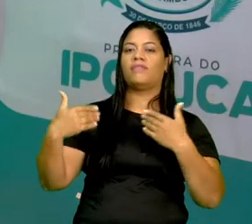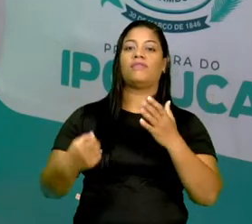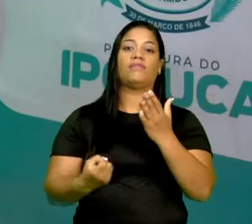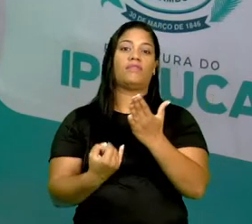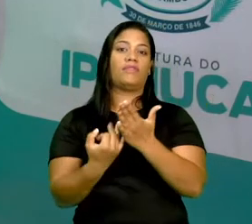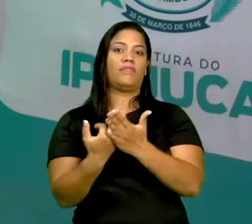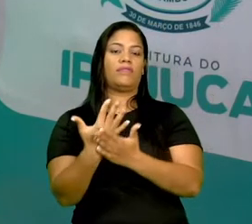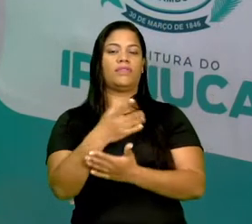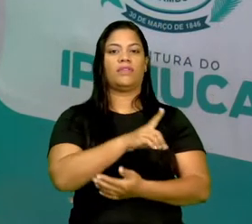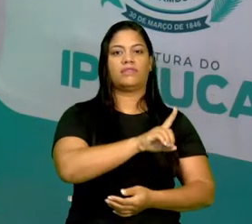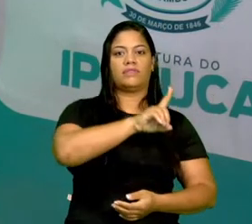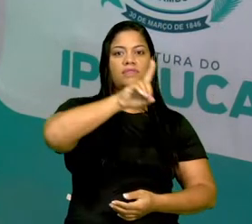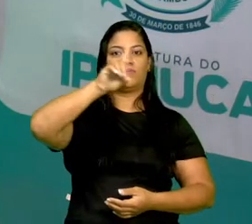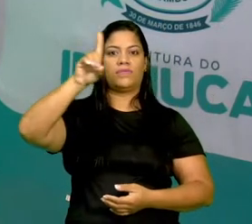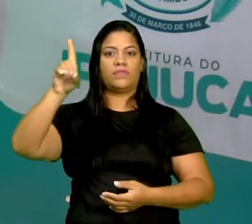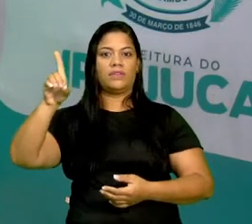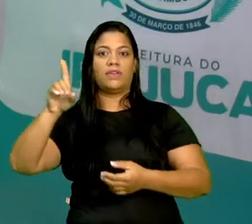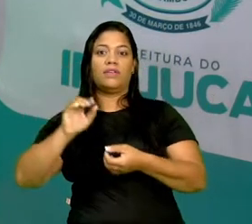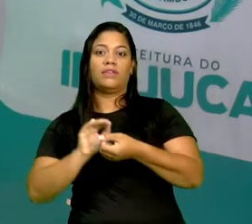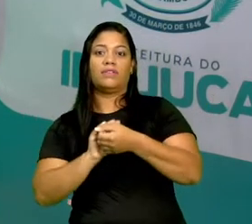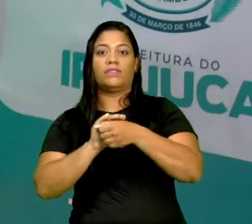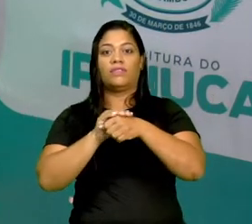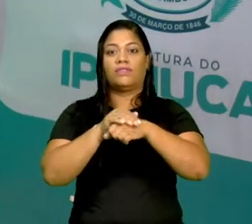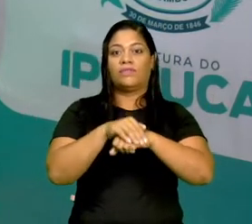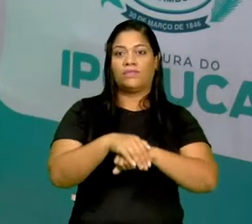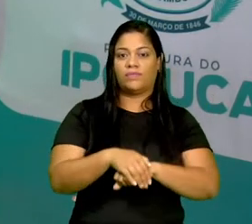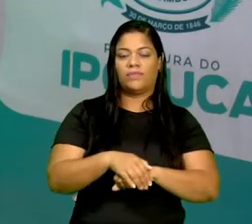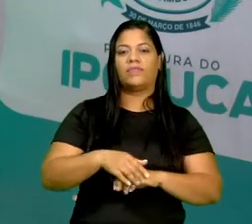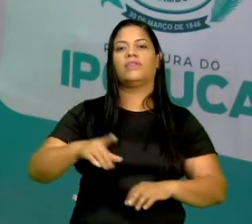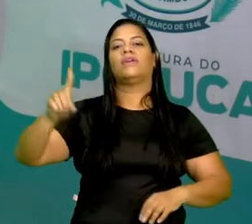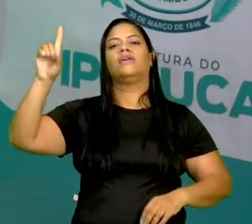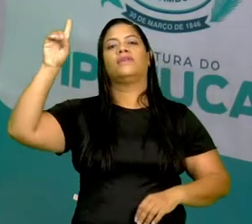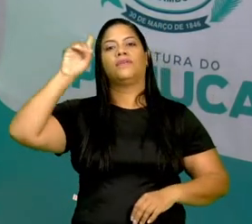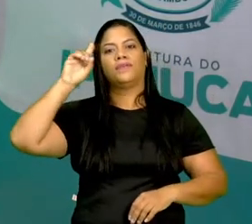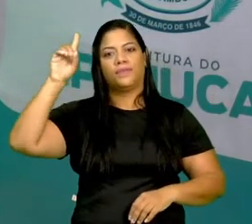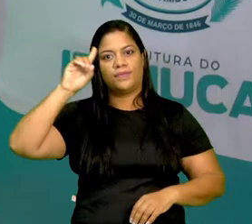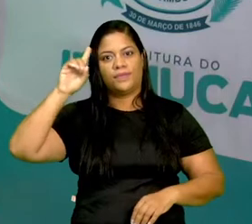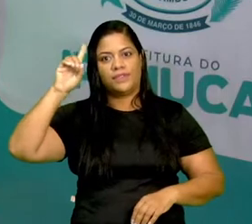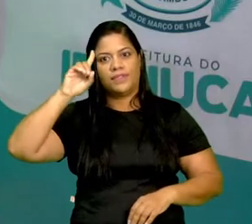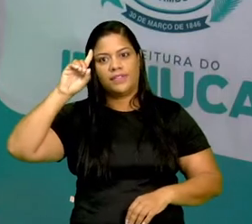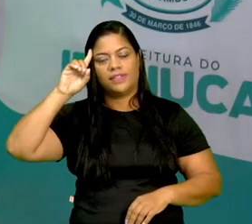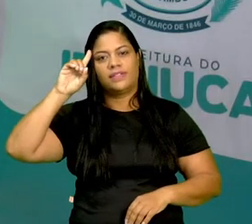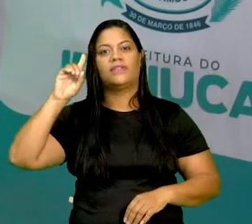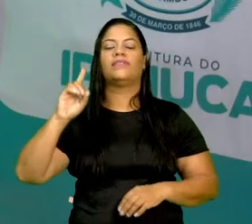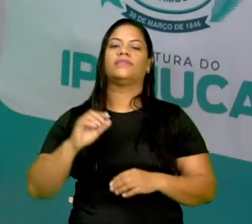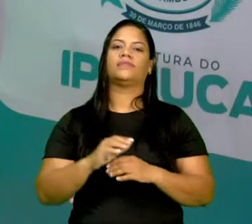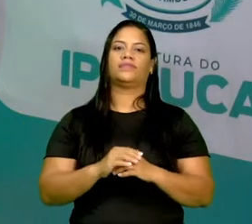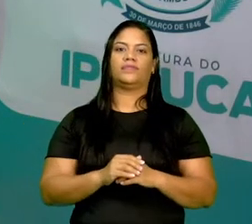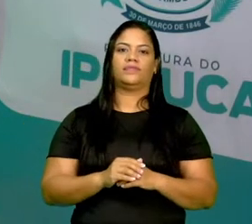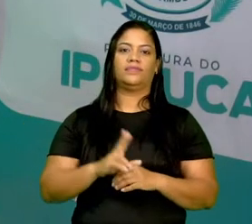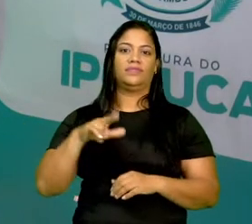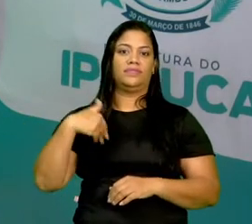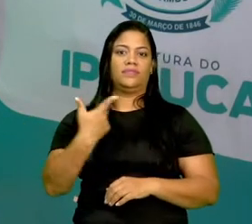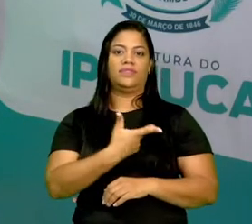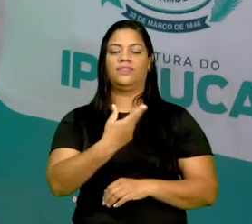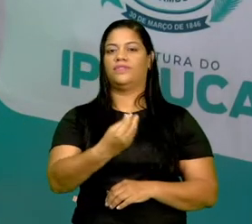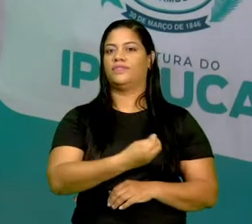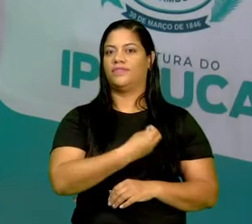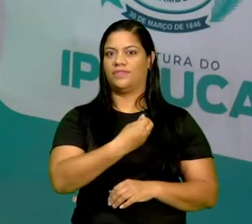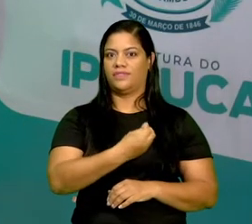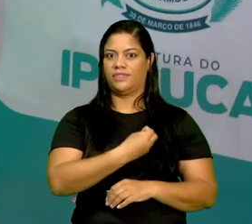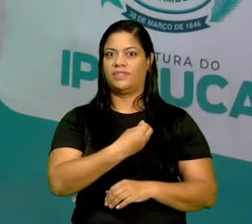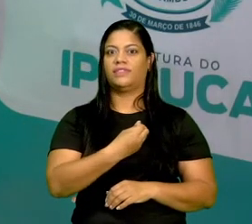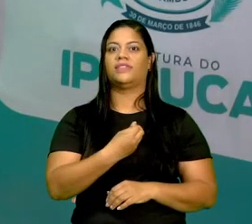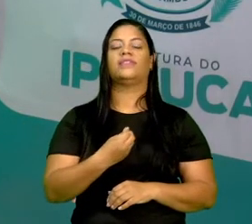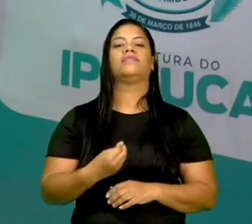os dias e as noites, todos os dias, na nossa vida e no